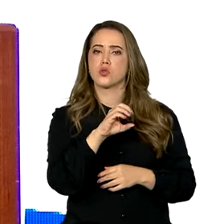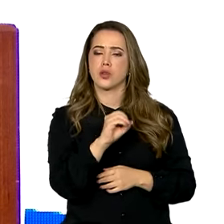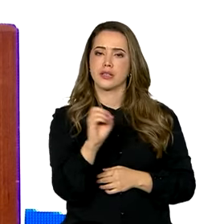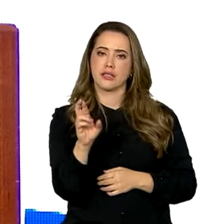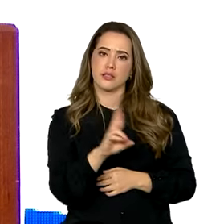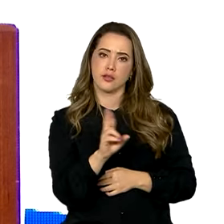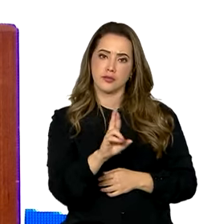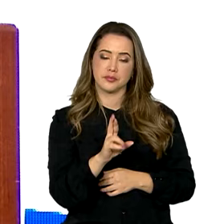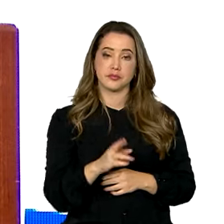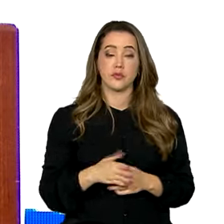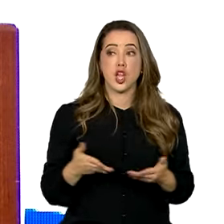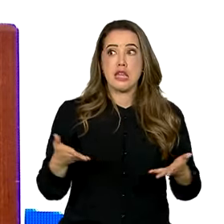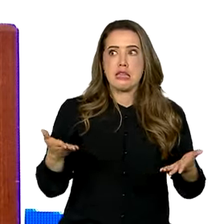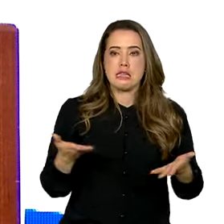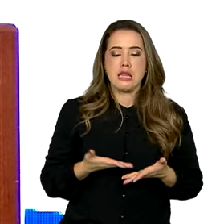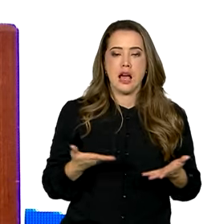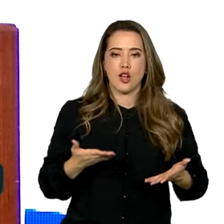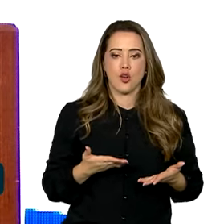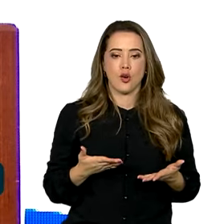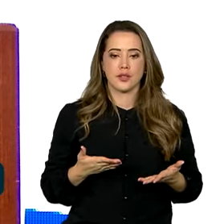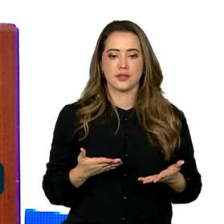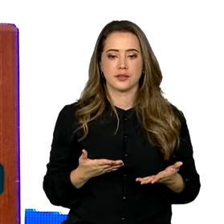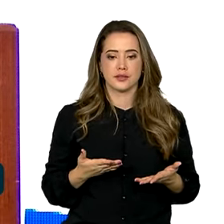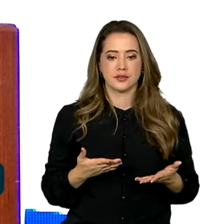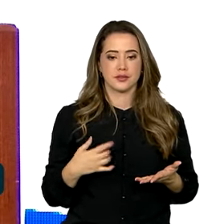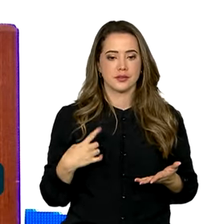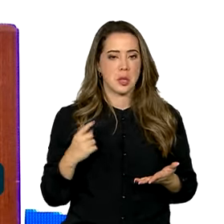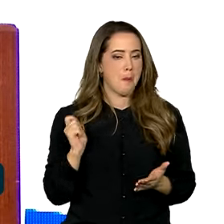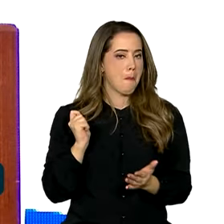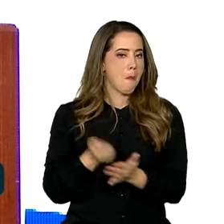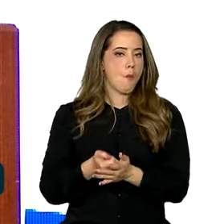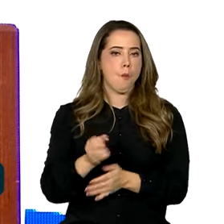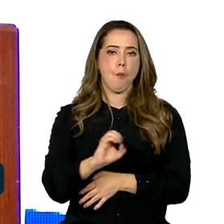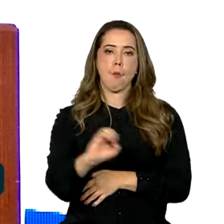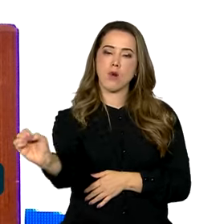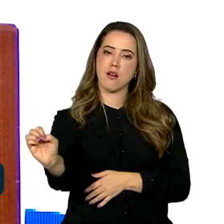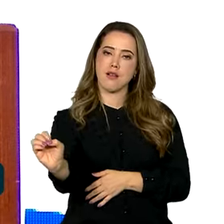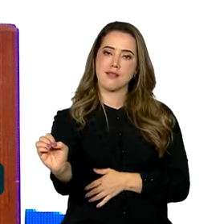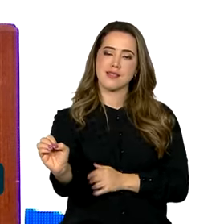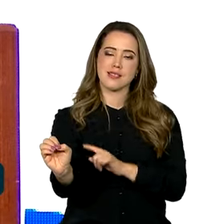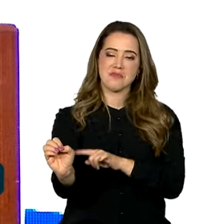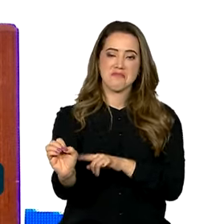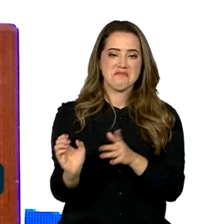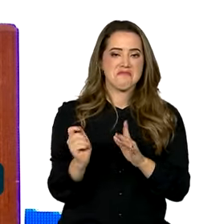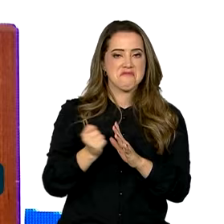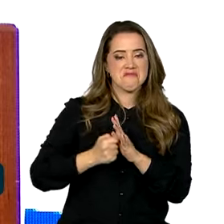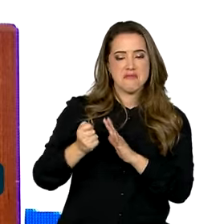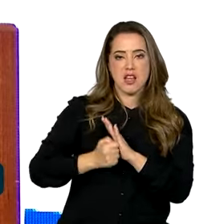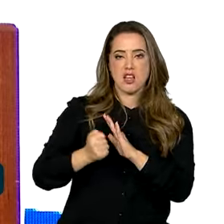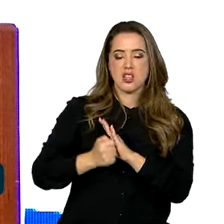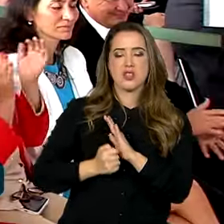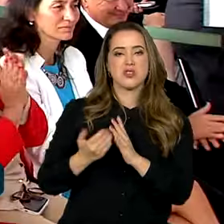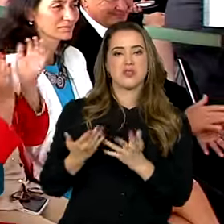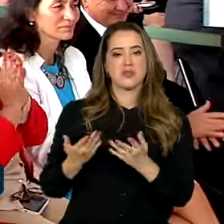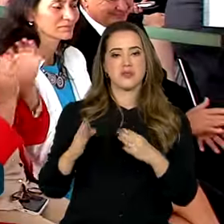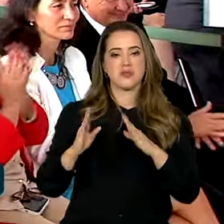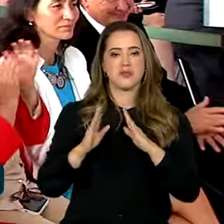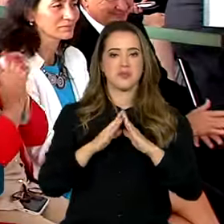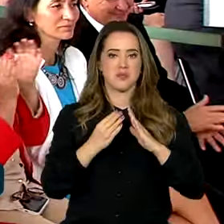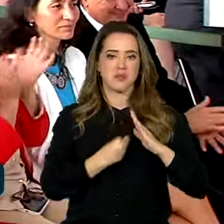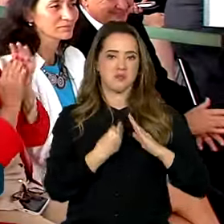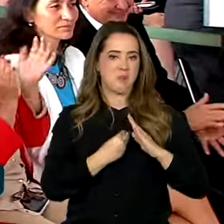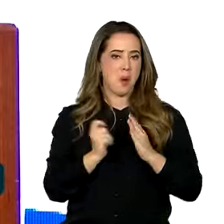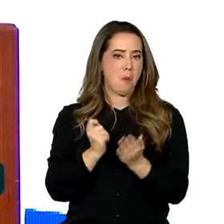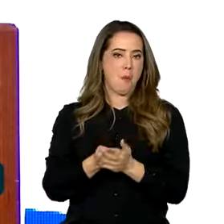,00. E agora não vamos mais pagar a prestação do Minha Casa